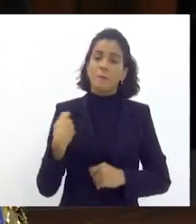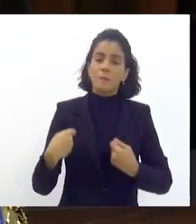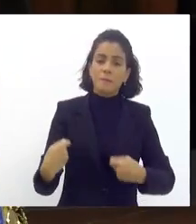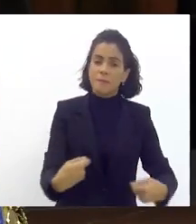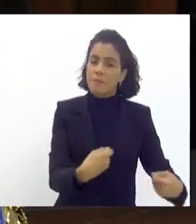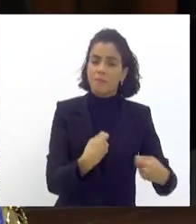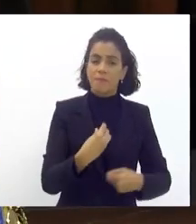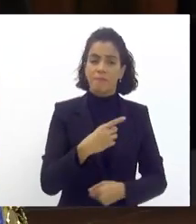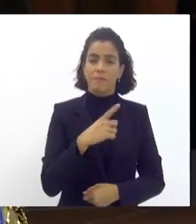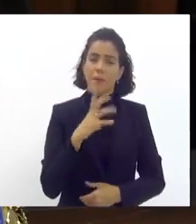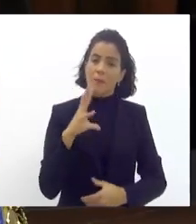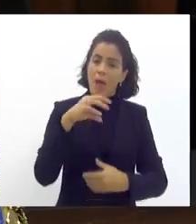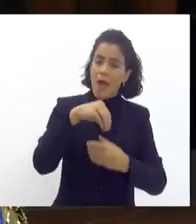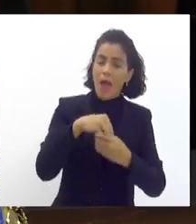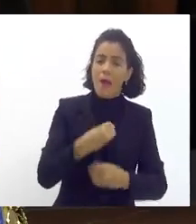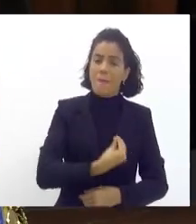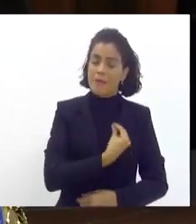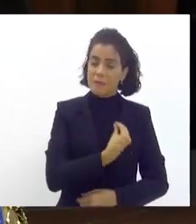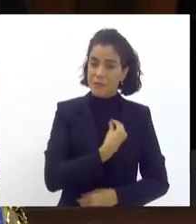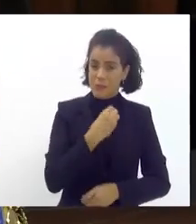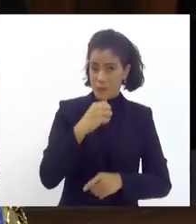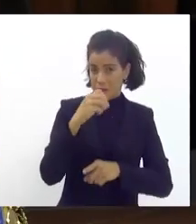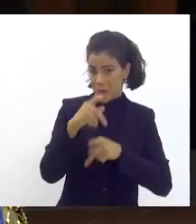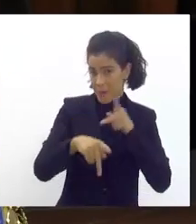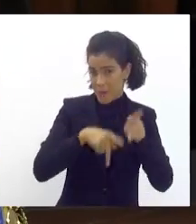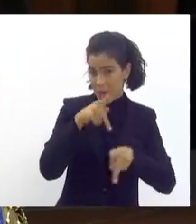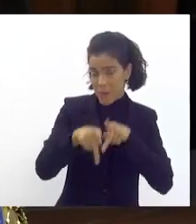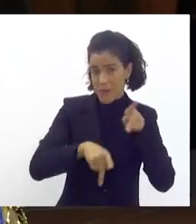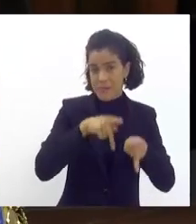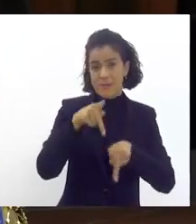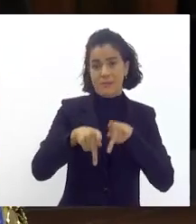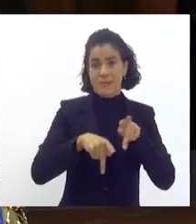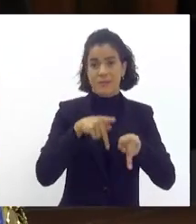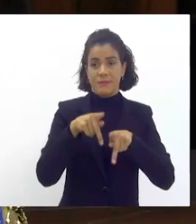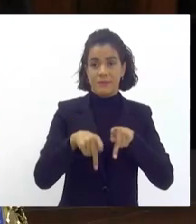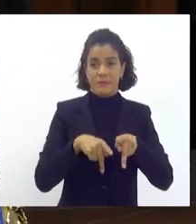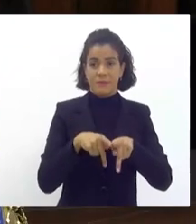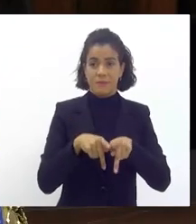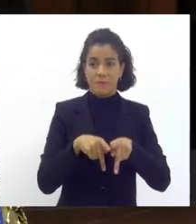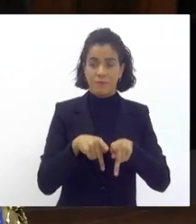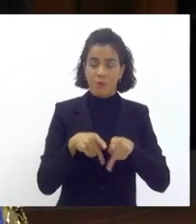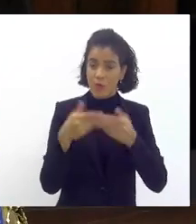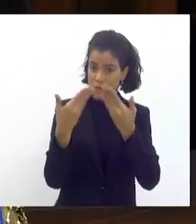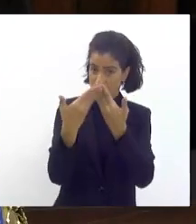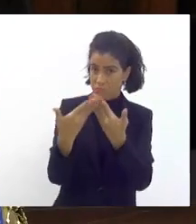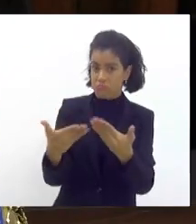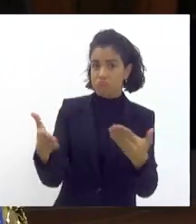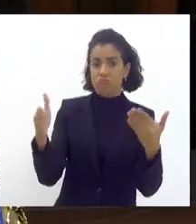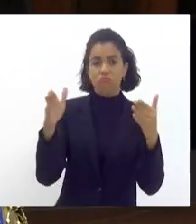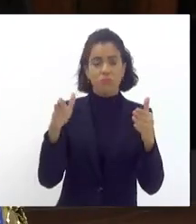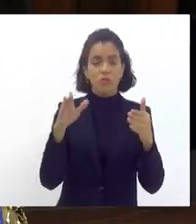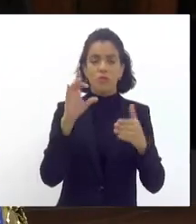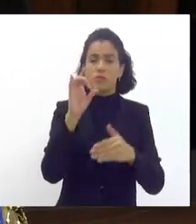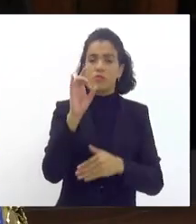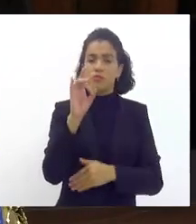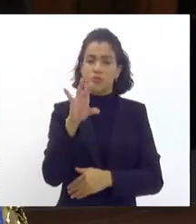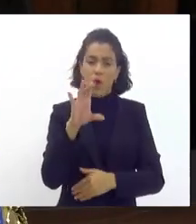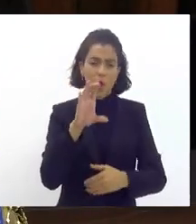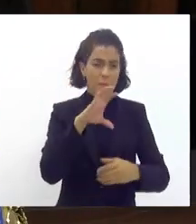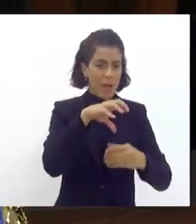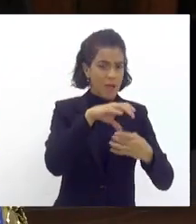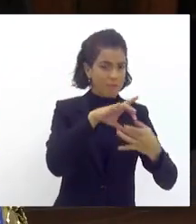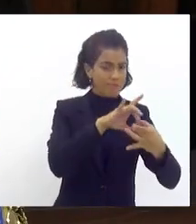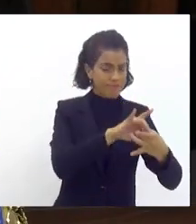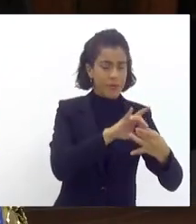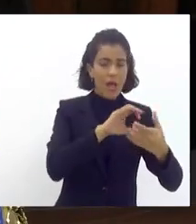participação da sociedade civil nessa frente nós vamos abrir não só para as ligas dos blocos